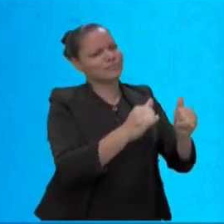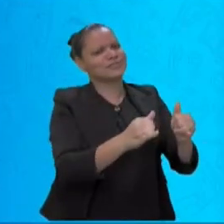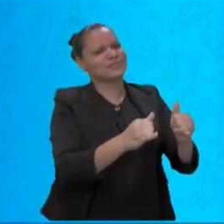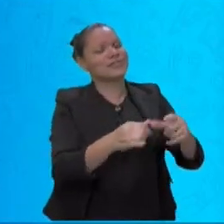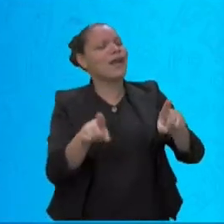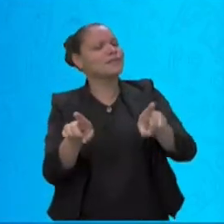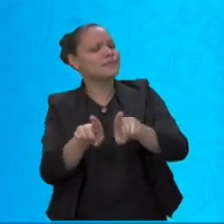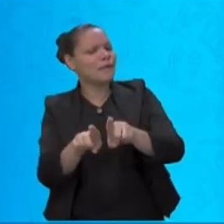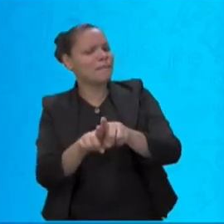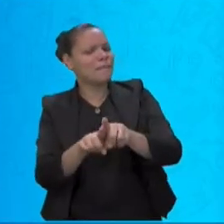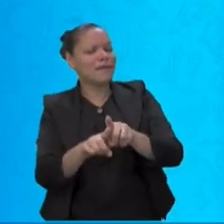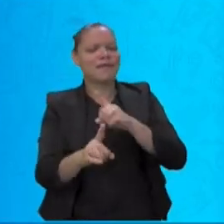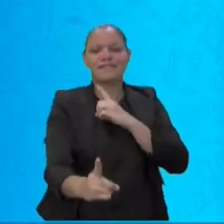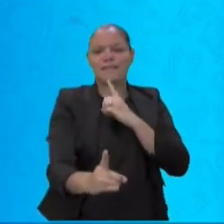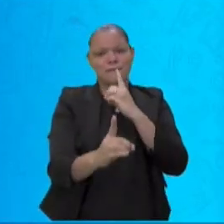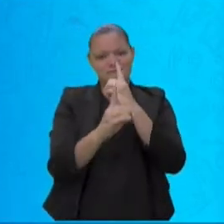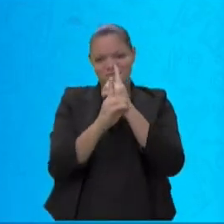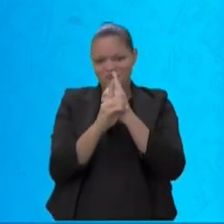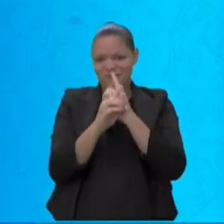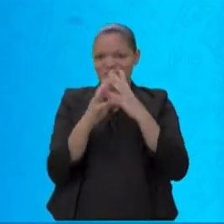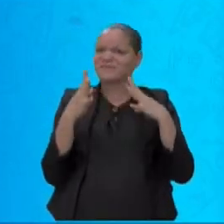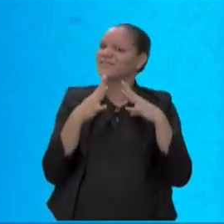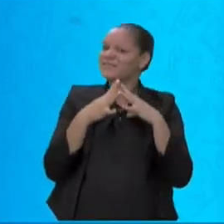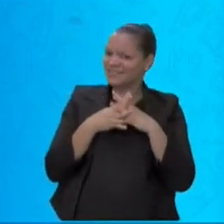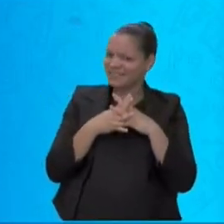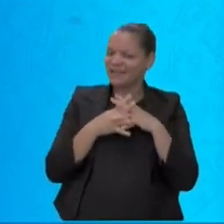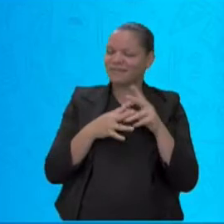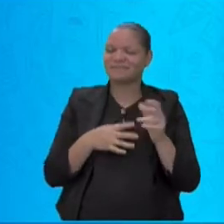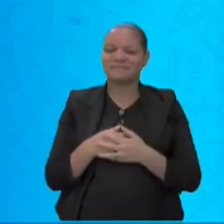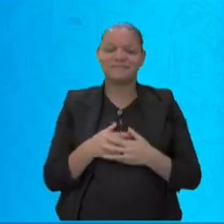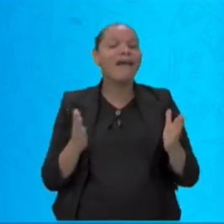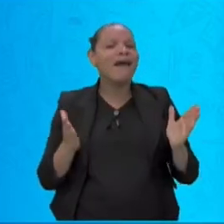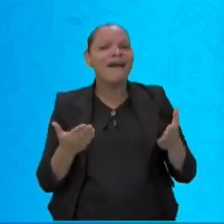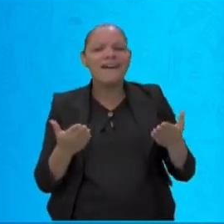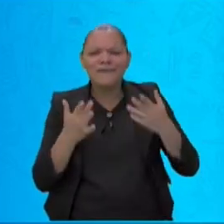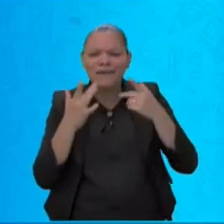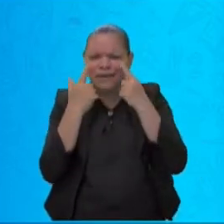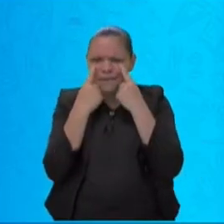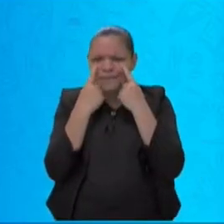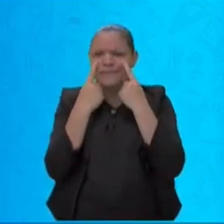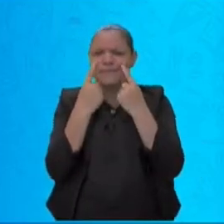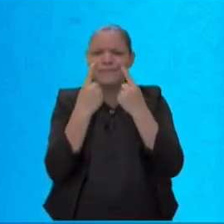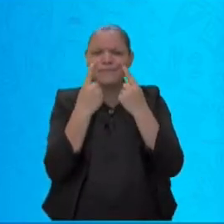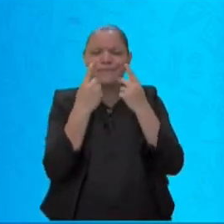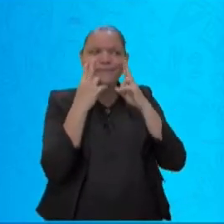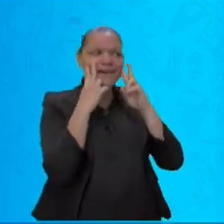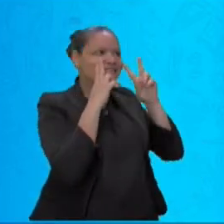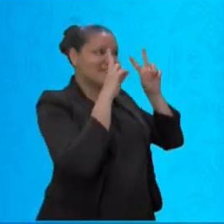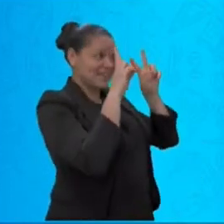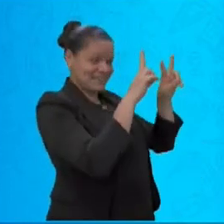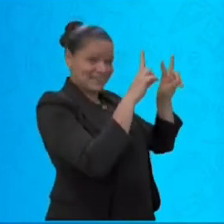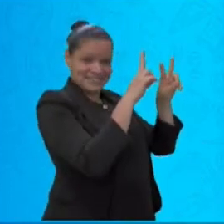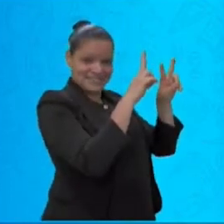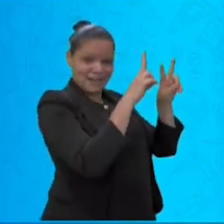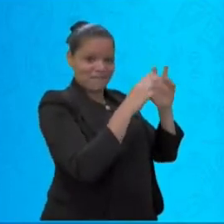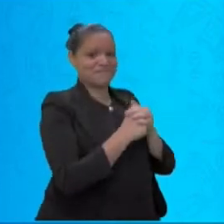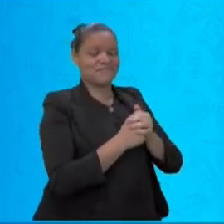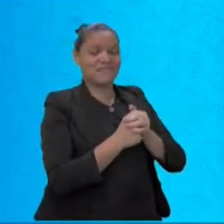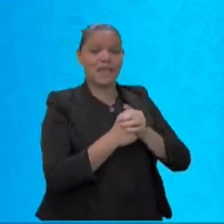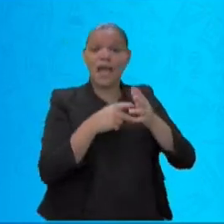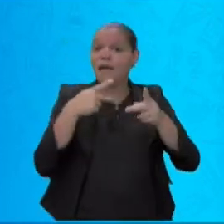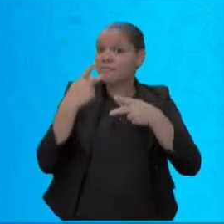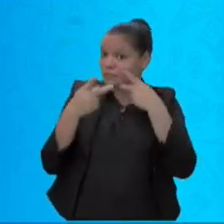consonantal. Bom, agora vamos prestar atenção. Que aqui nós vamos falar dos dois tipos